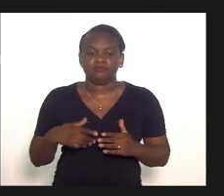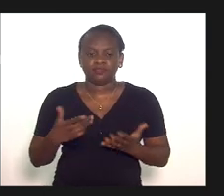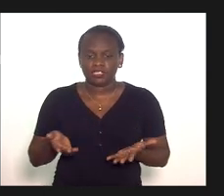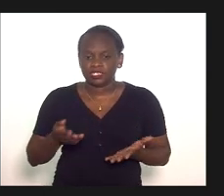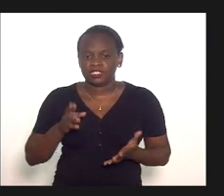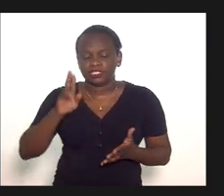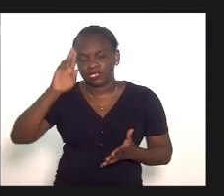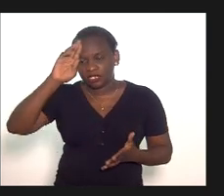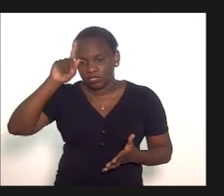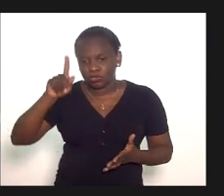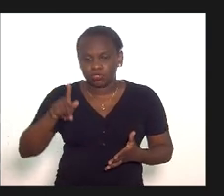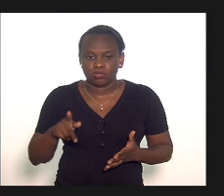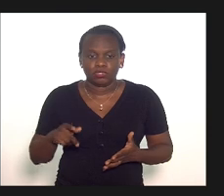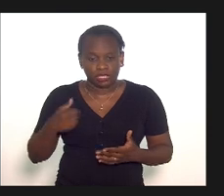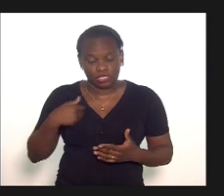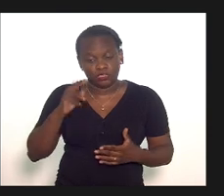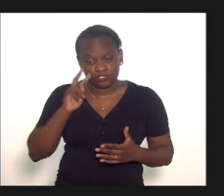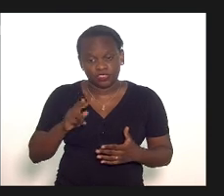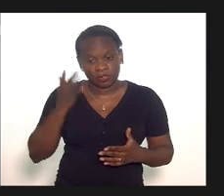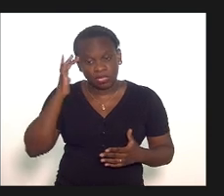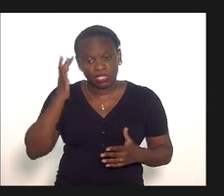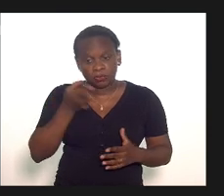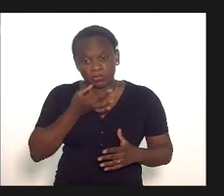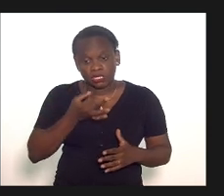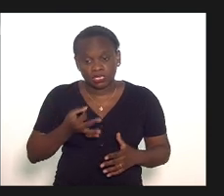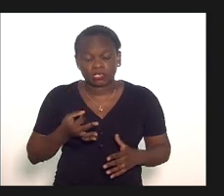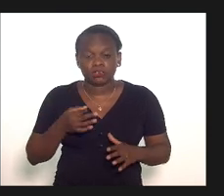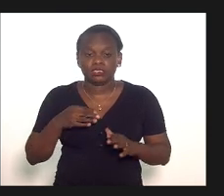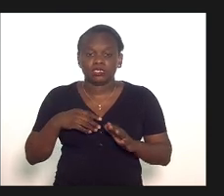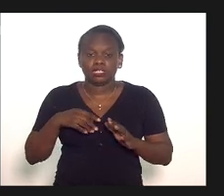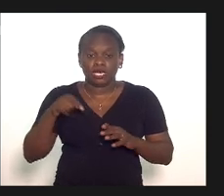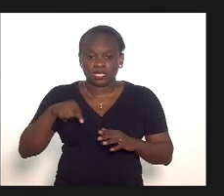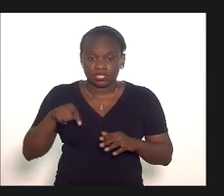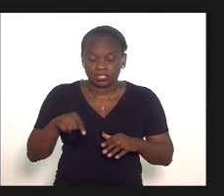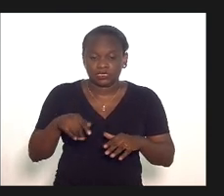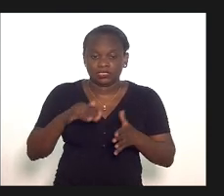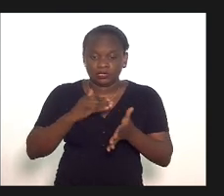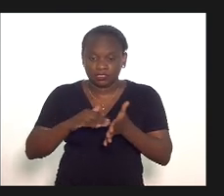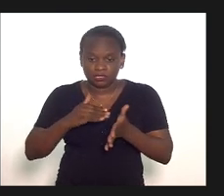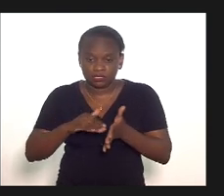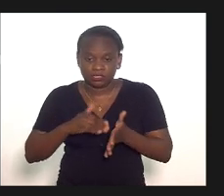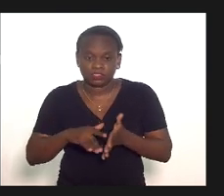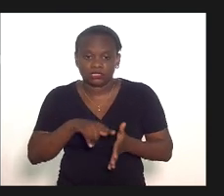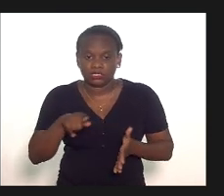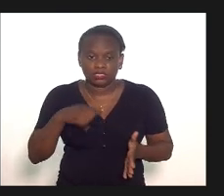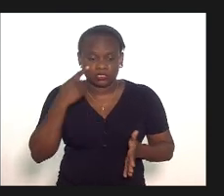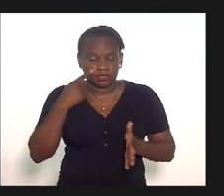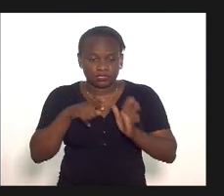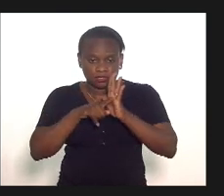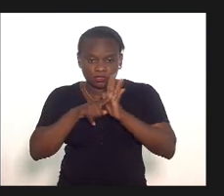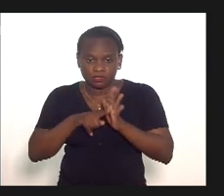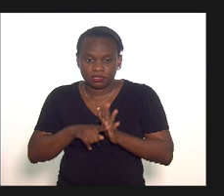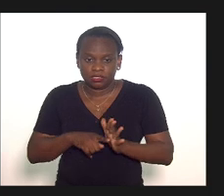equivocada ao meu ver aqui no nosso gabinete nós acabamos